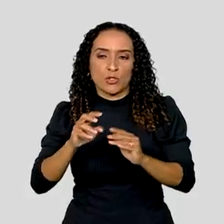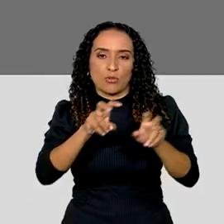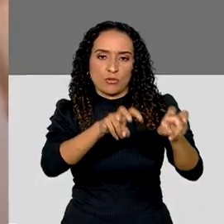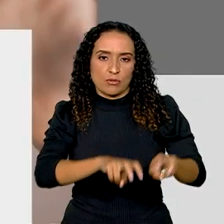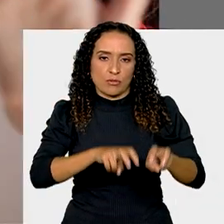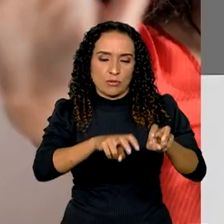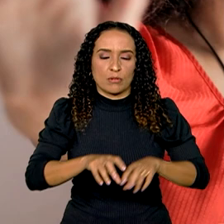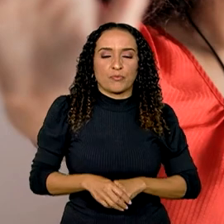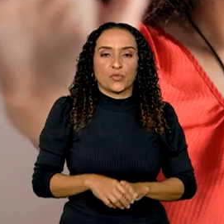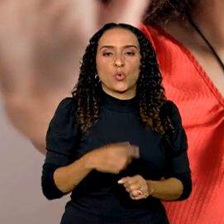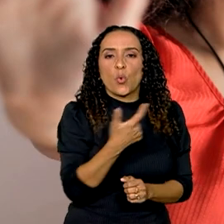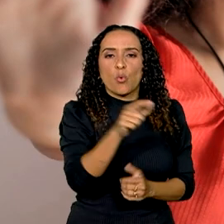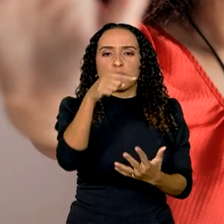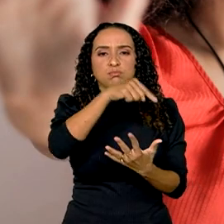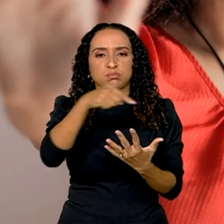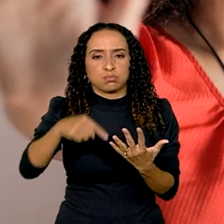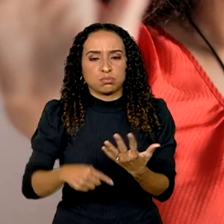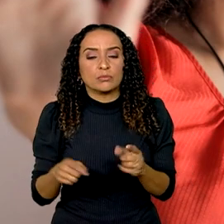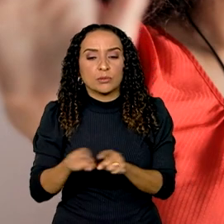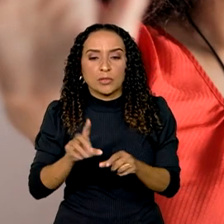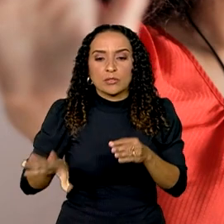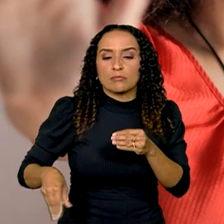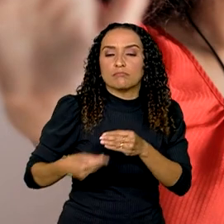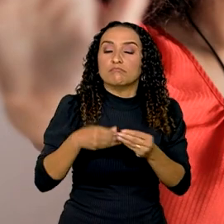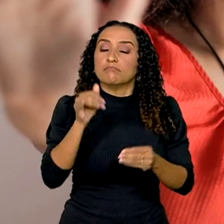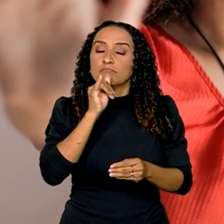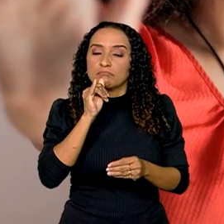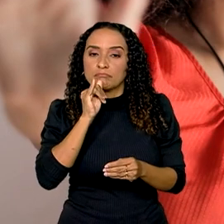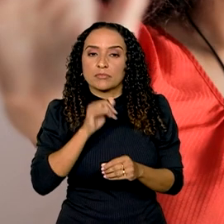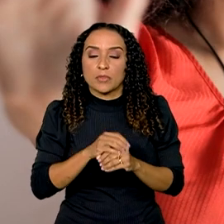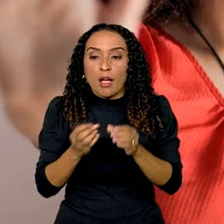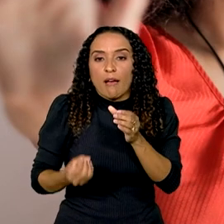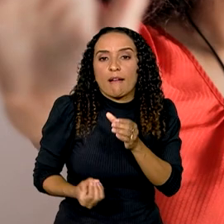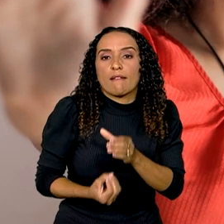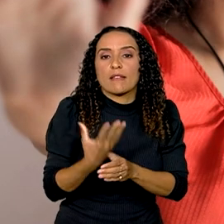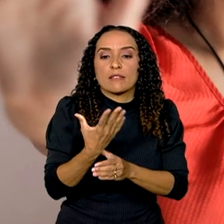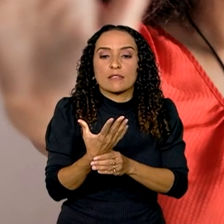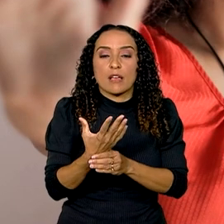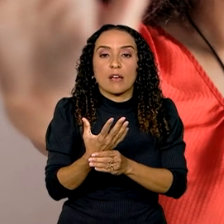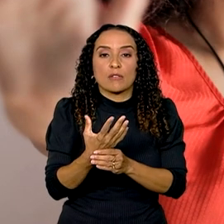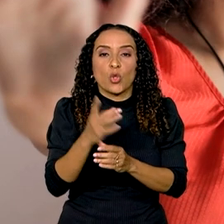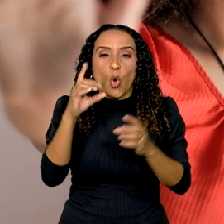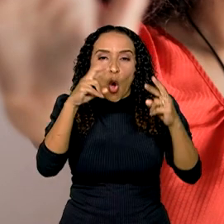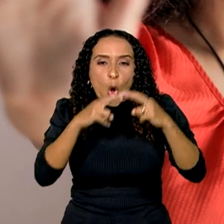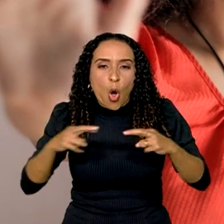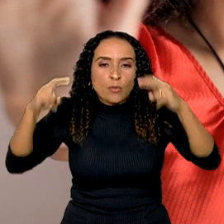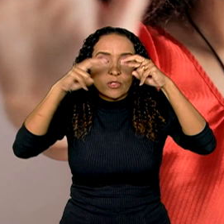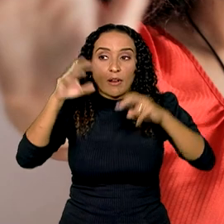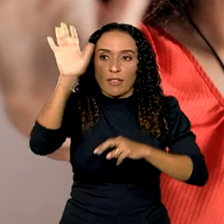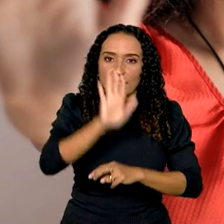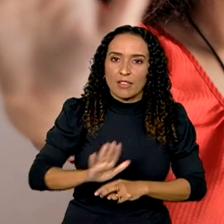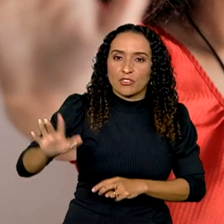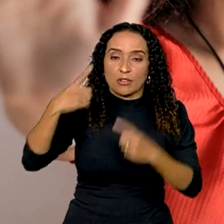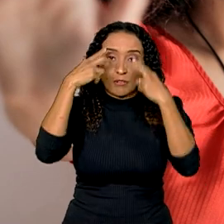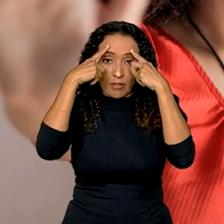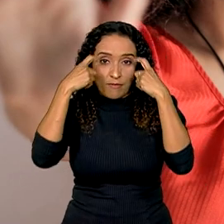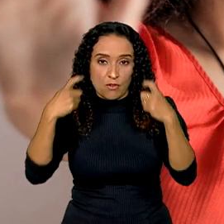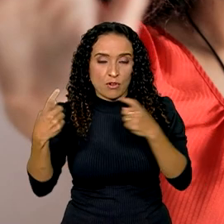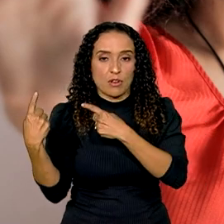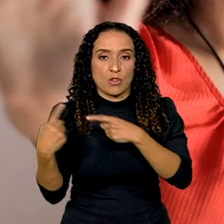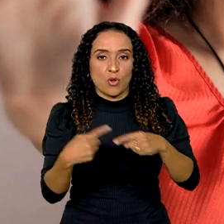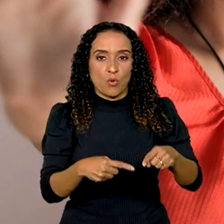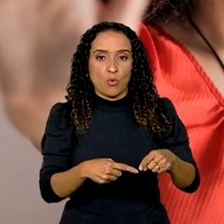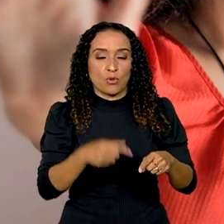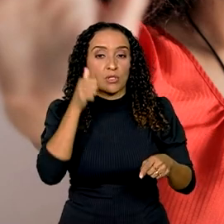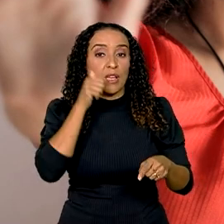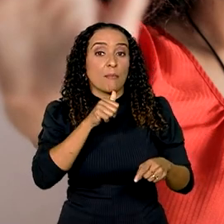Outras medidas incluem, por exemplo, a criação do Observatório Nacional da Violência contra